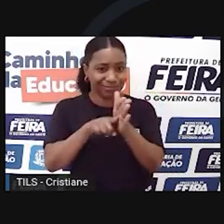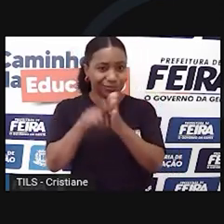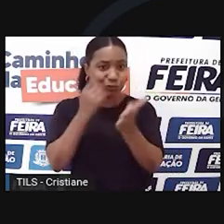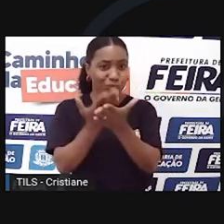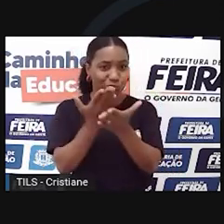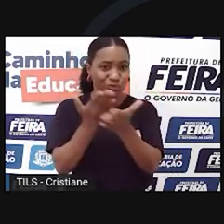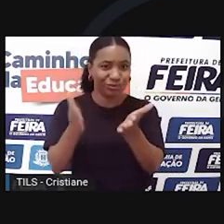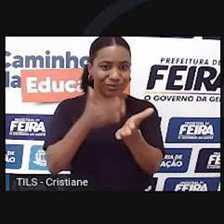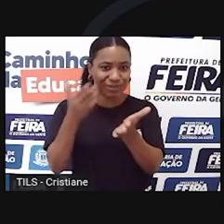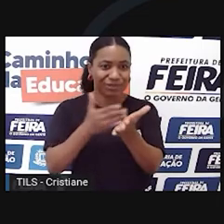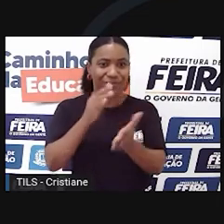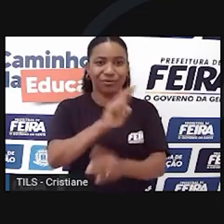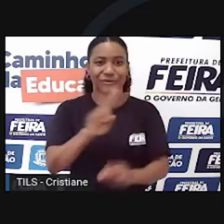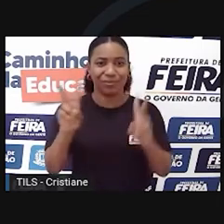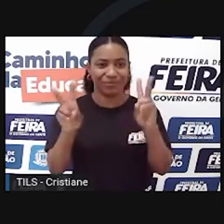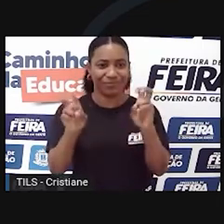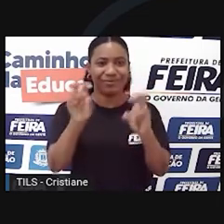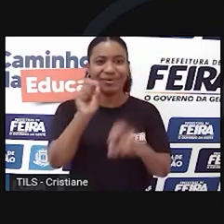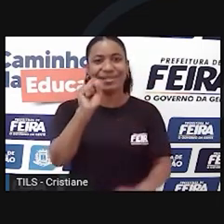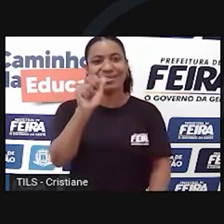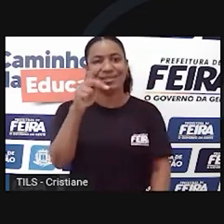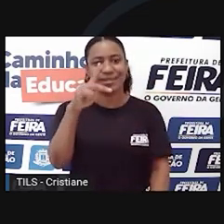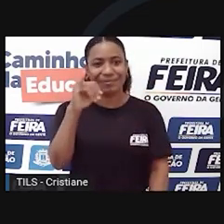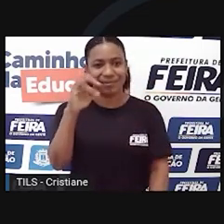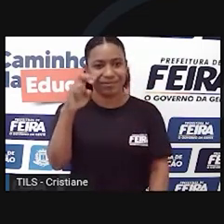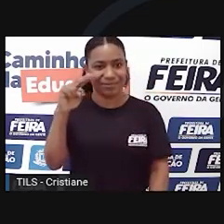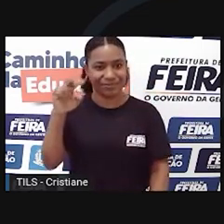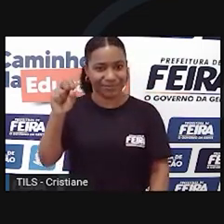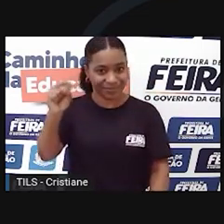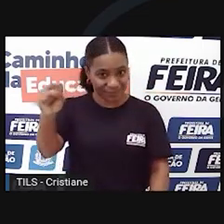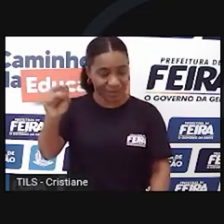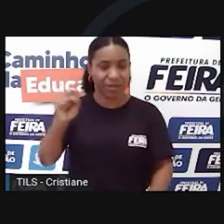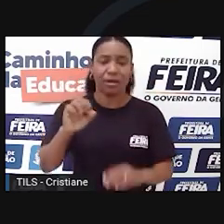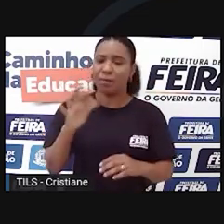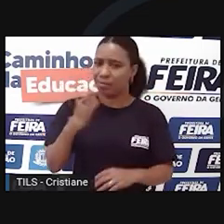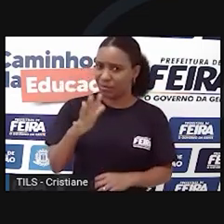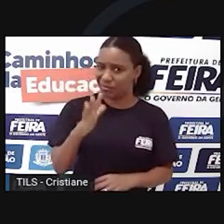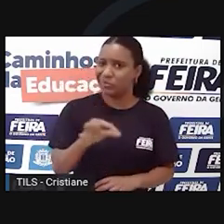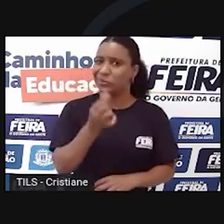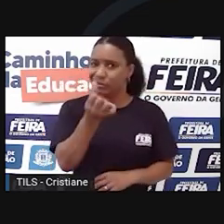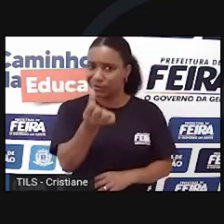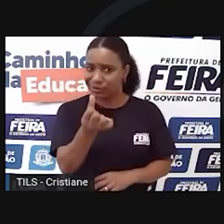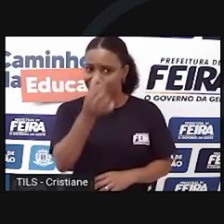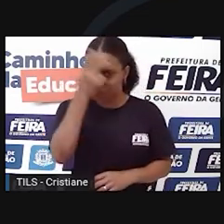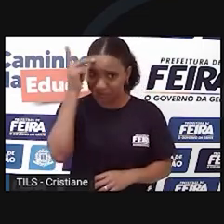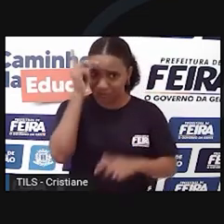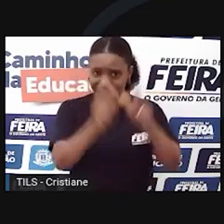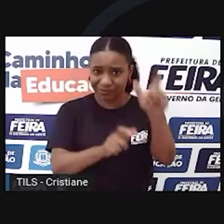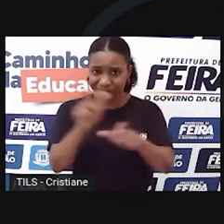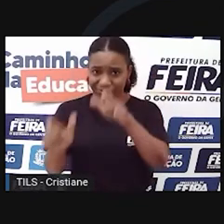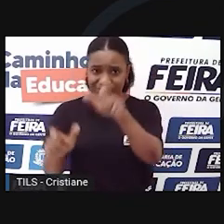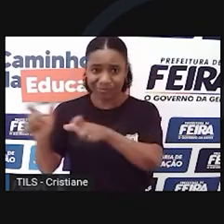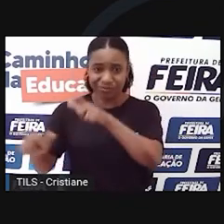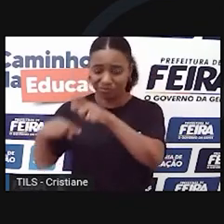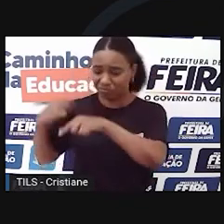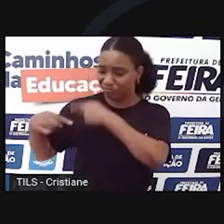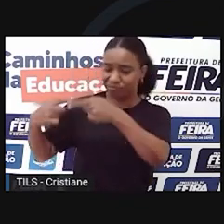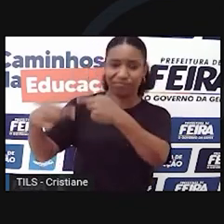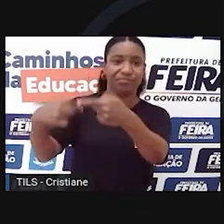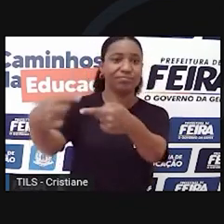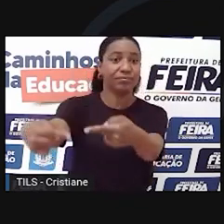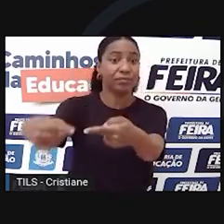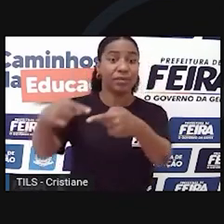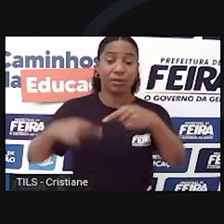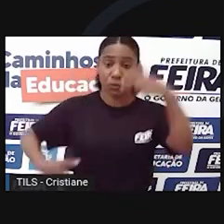De acordo com Harari, pelo menos seis espécies de humanos conviveram durante milhares de anos, e todas elas descendentes dos australopitecos, nome que significa